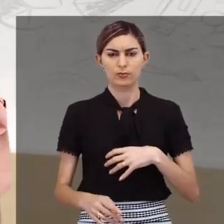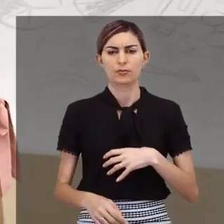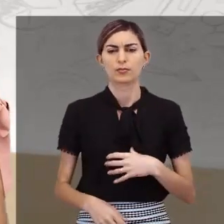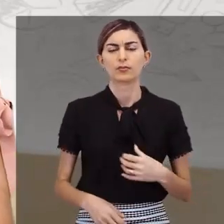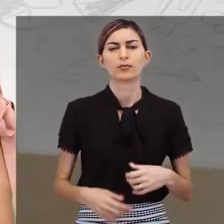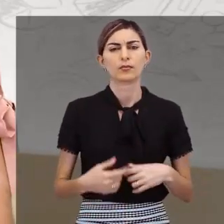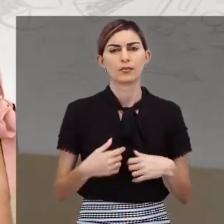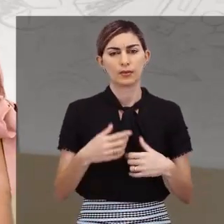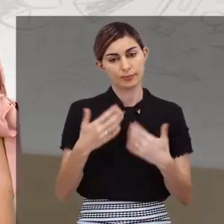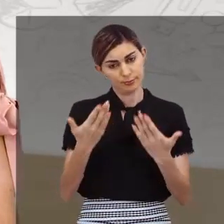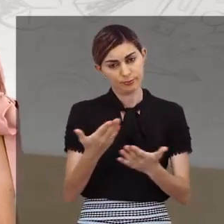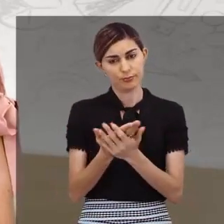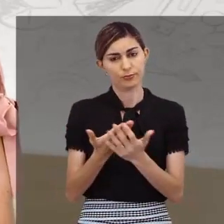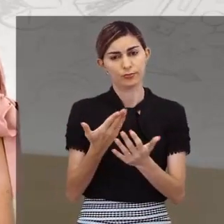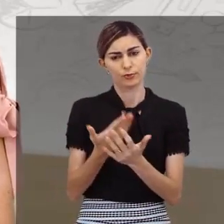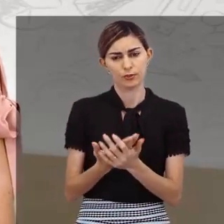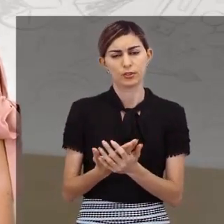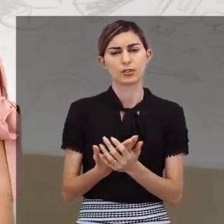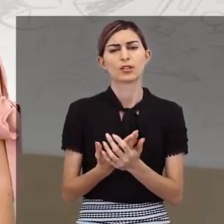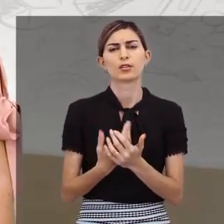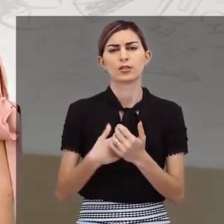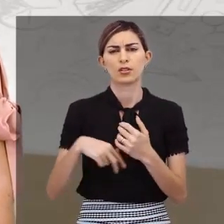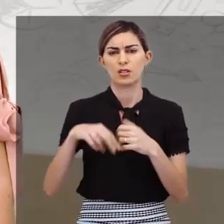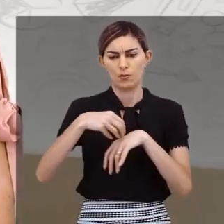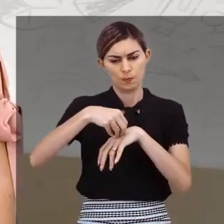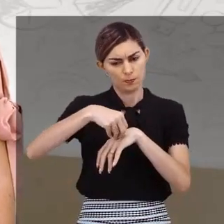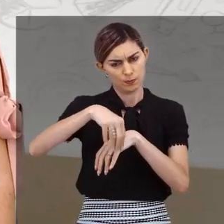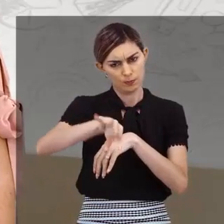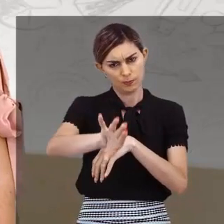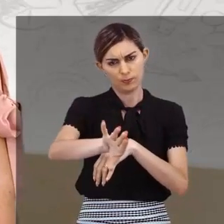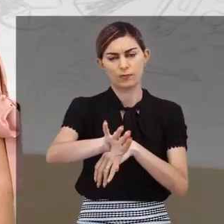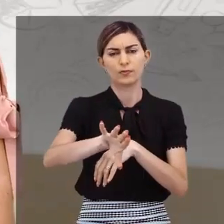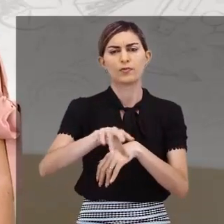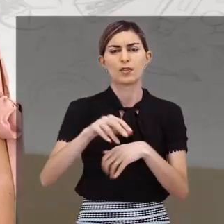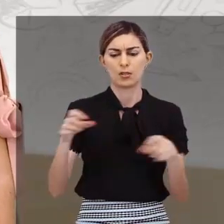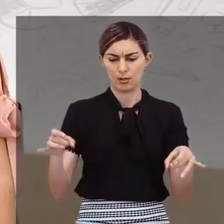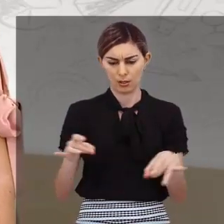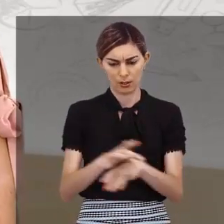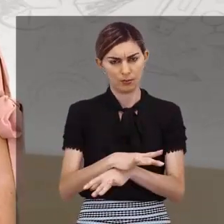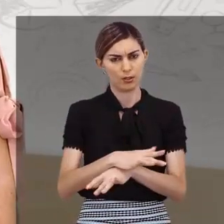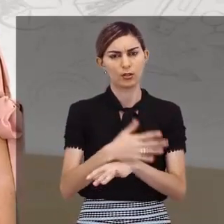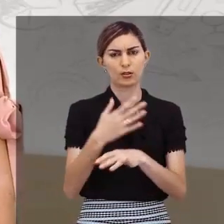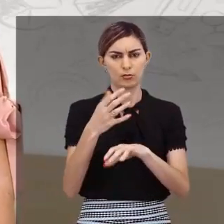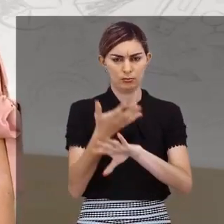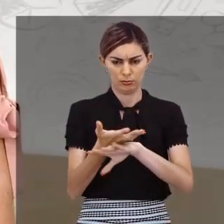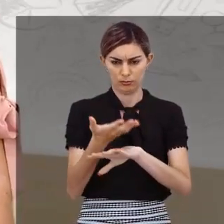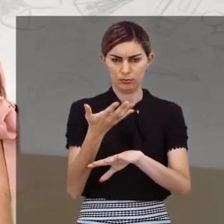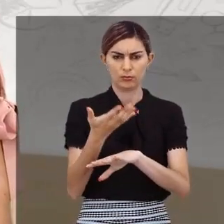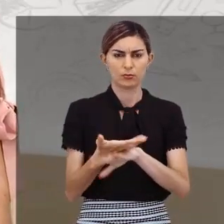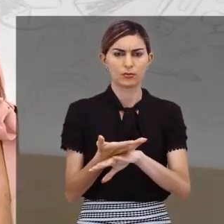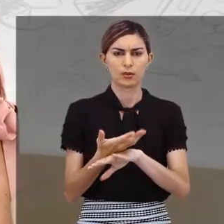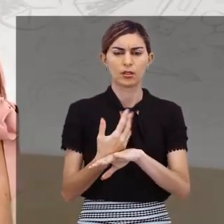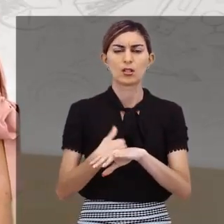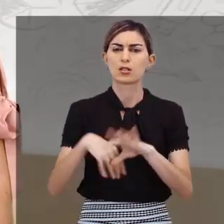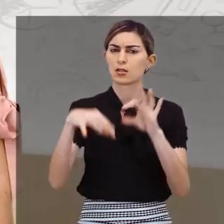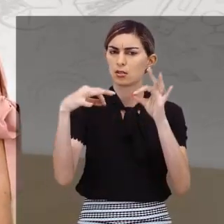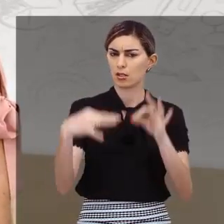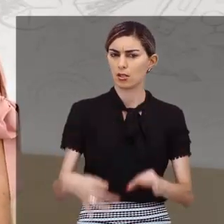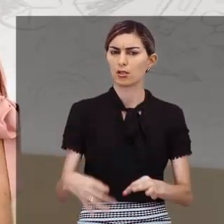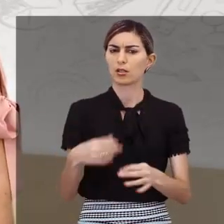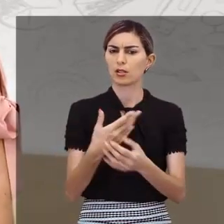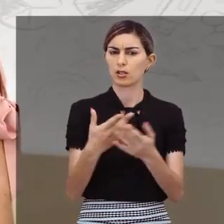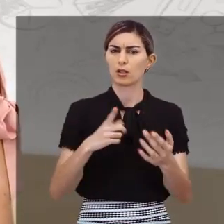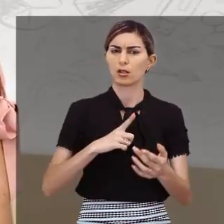Caro estudante, em virtude do que foi estudado, encerramos esta disciplina com a certeza de